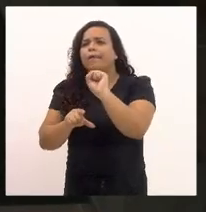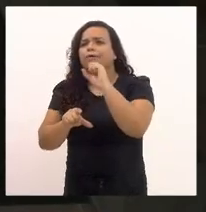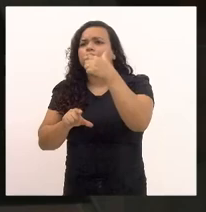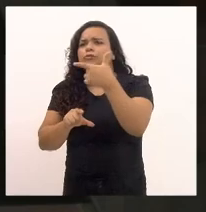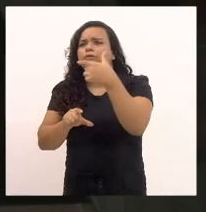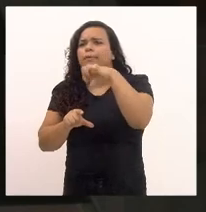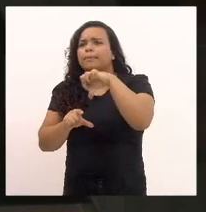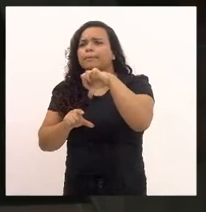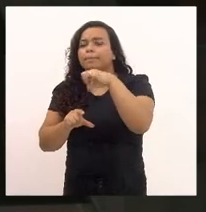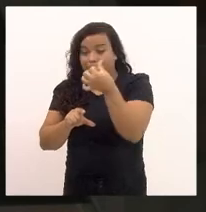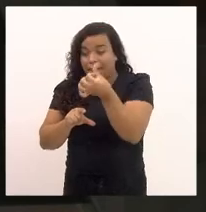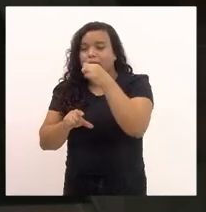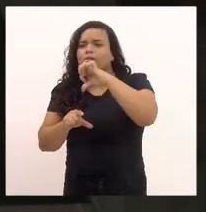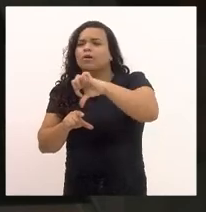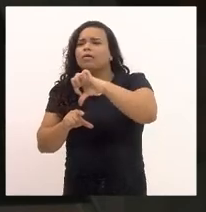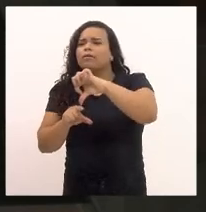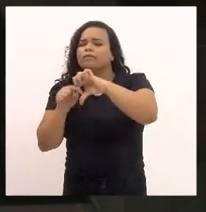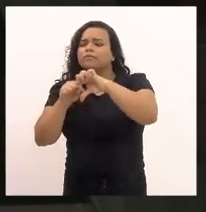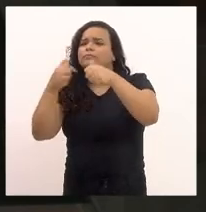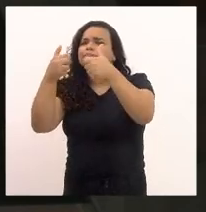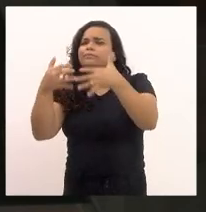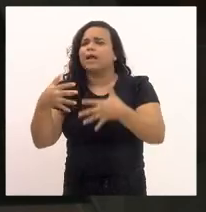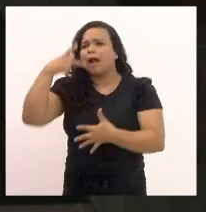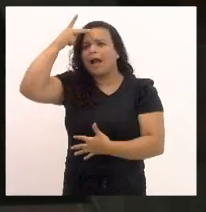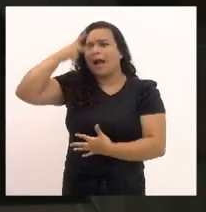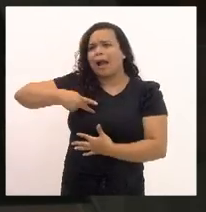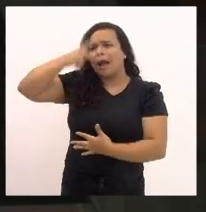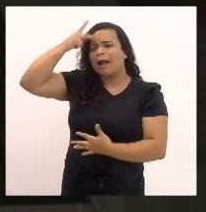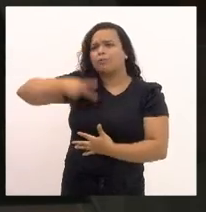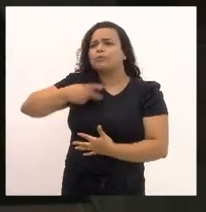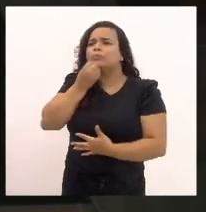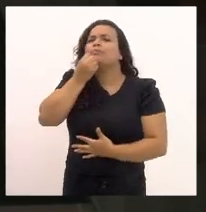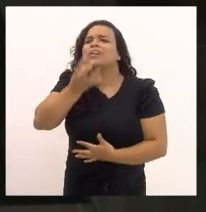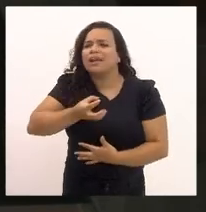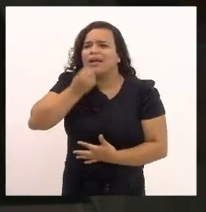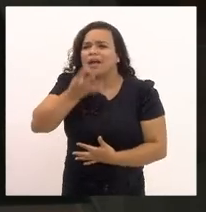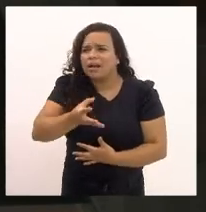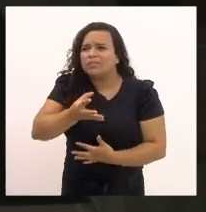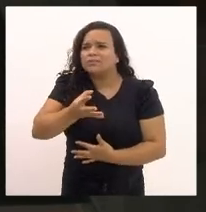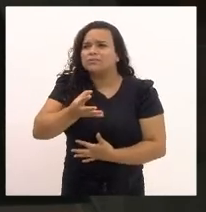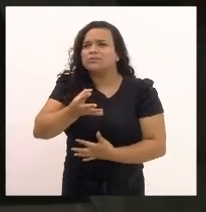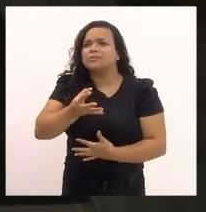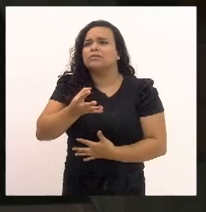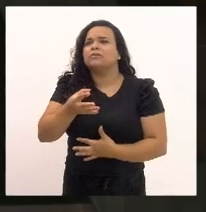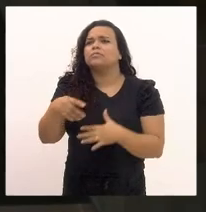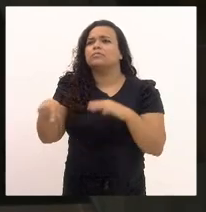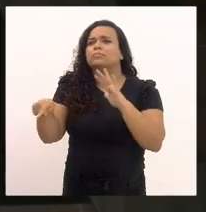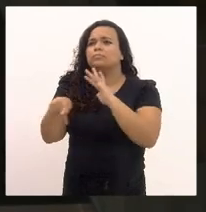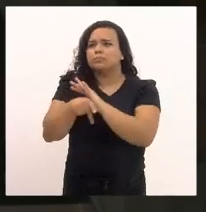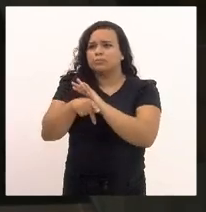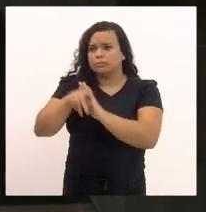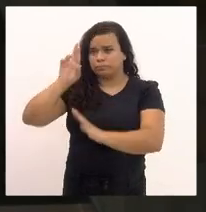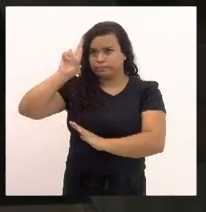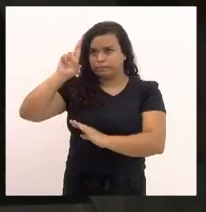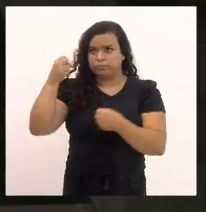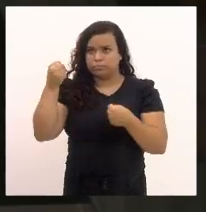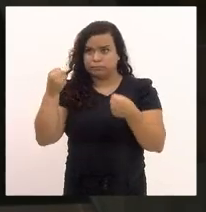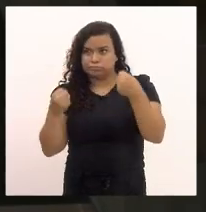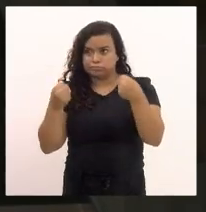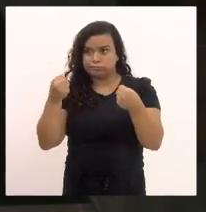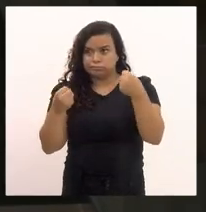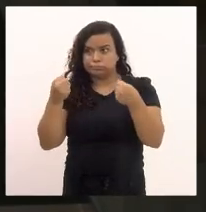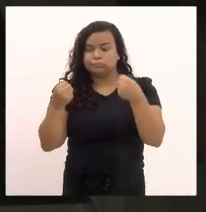que trata da autodeclaração de proprietários de veículos automotores